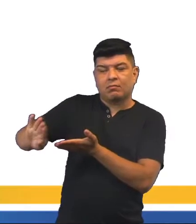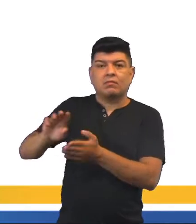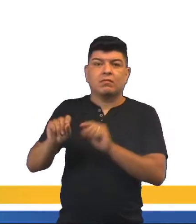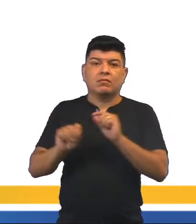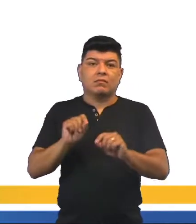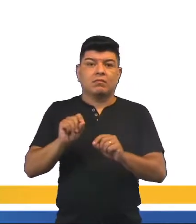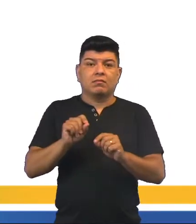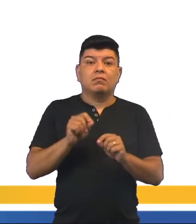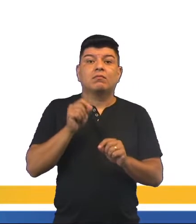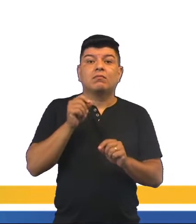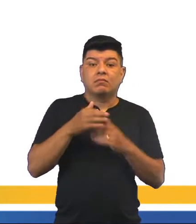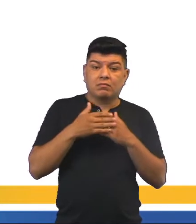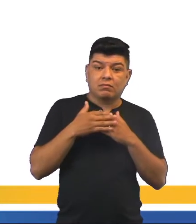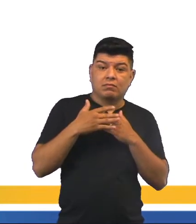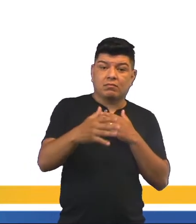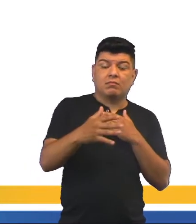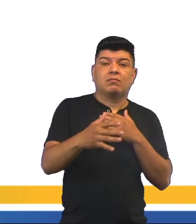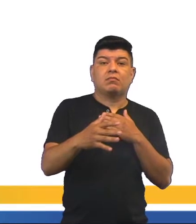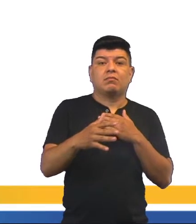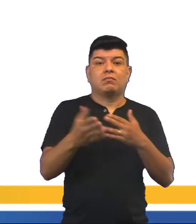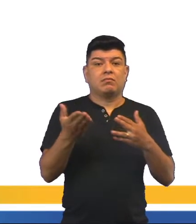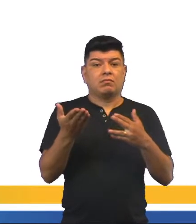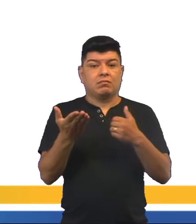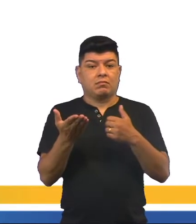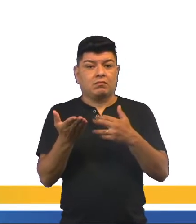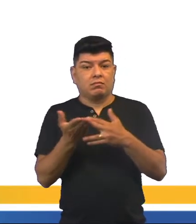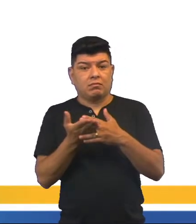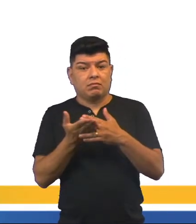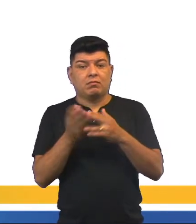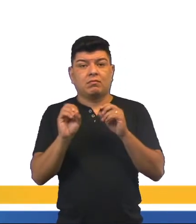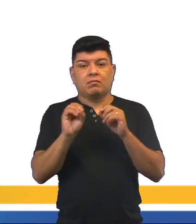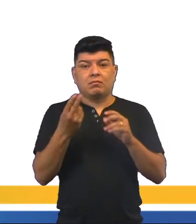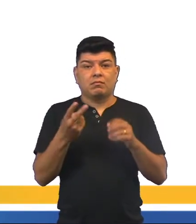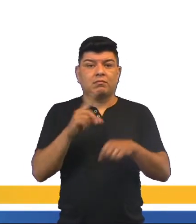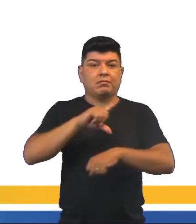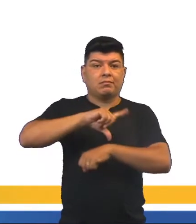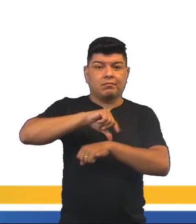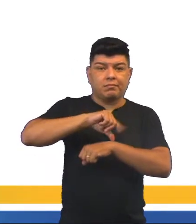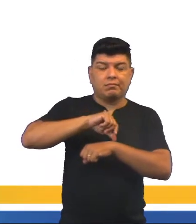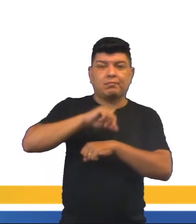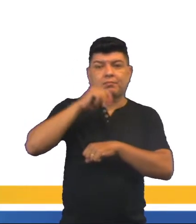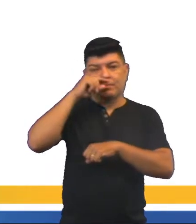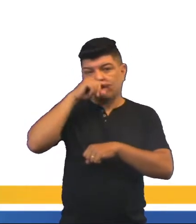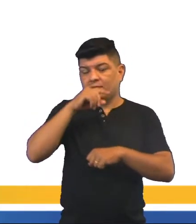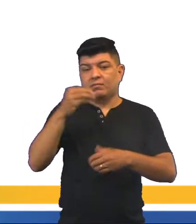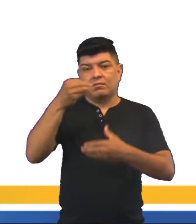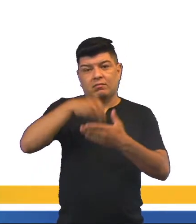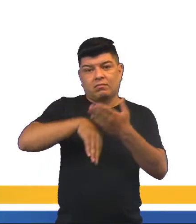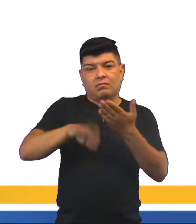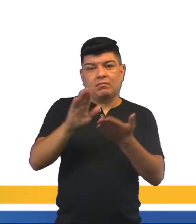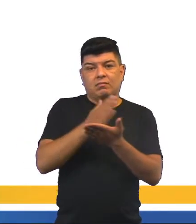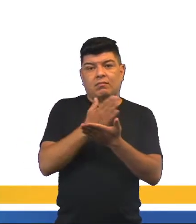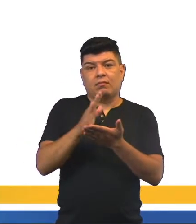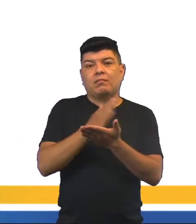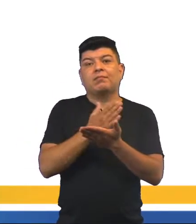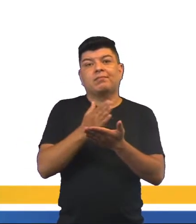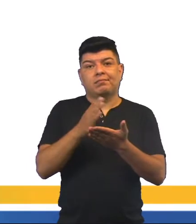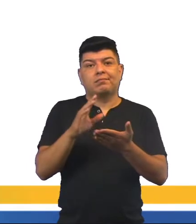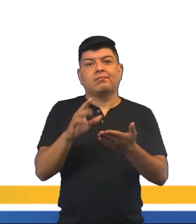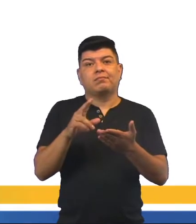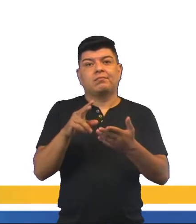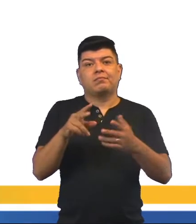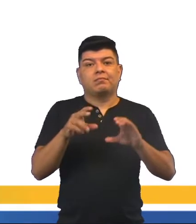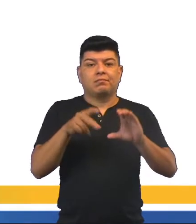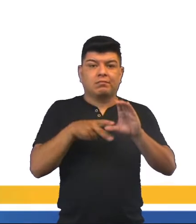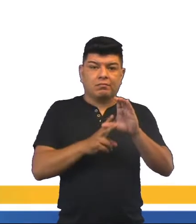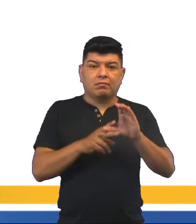partindo para a recriação, ou apenas preenchimento de horários, né? Em algumas grades curriculares, né? Isso